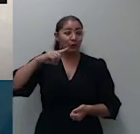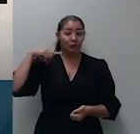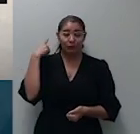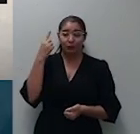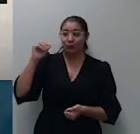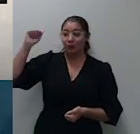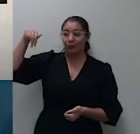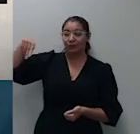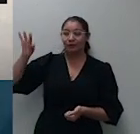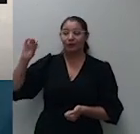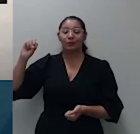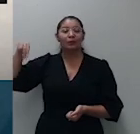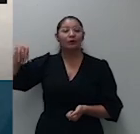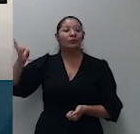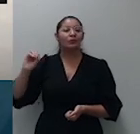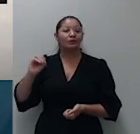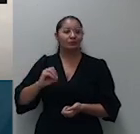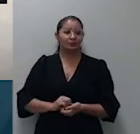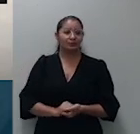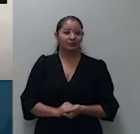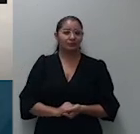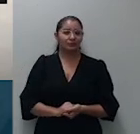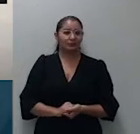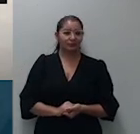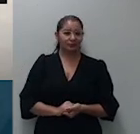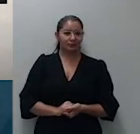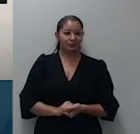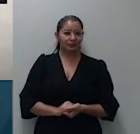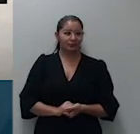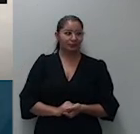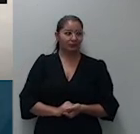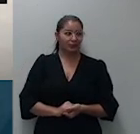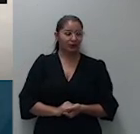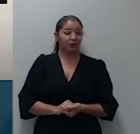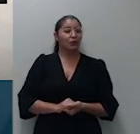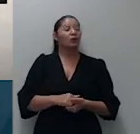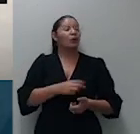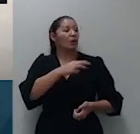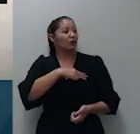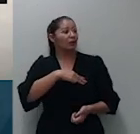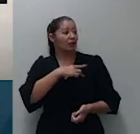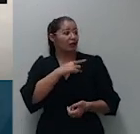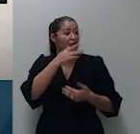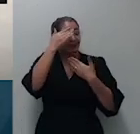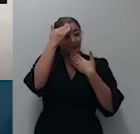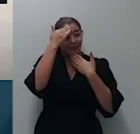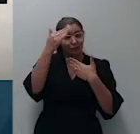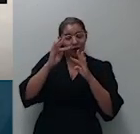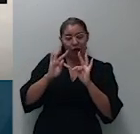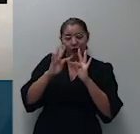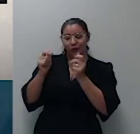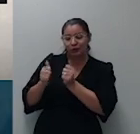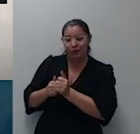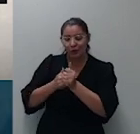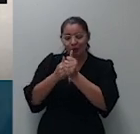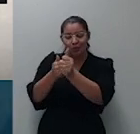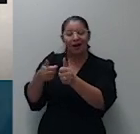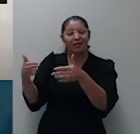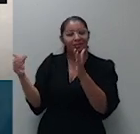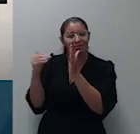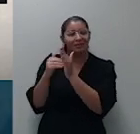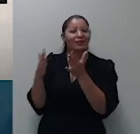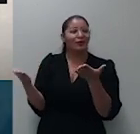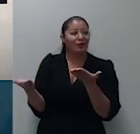Lins e agradecer a todos que nos acompanharam até agora uma boa